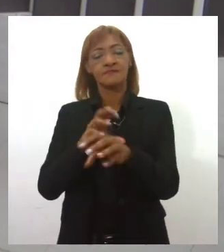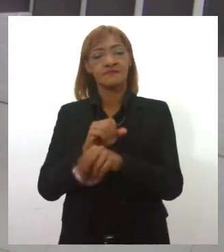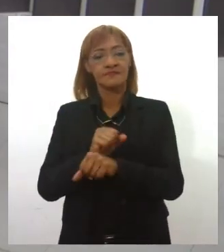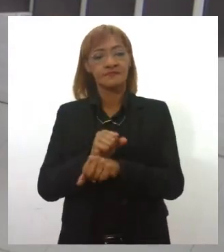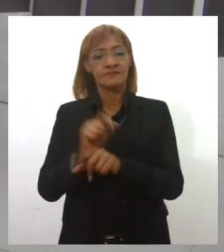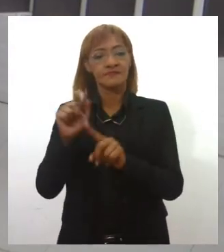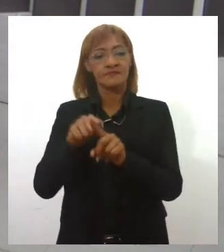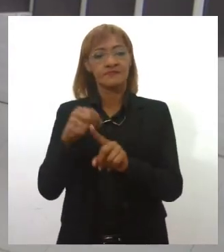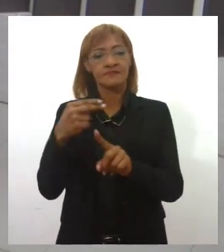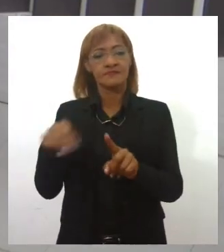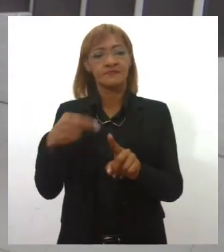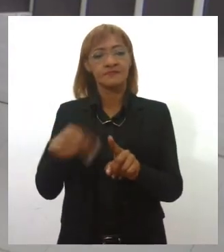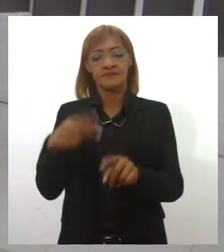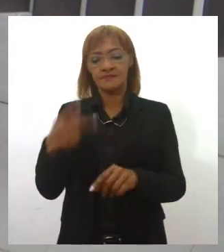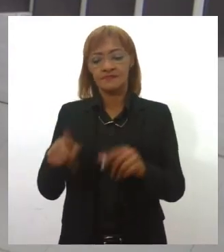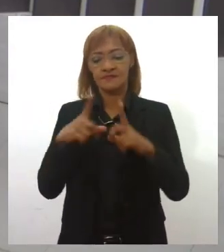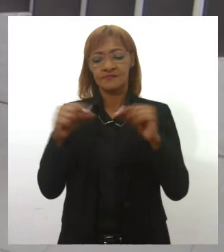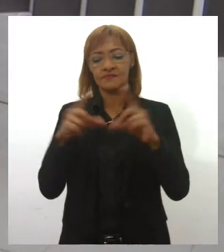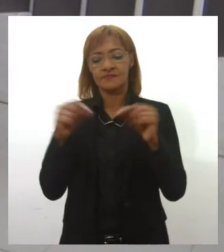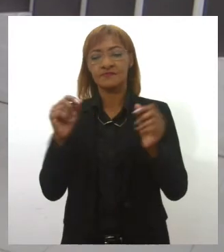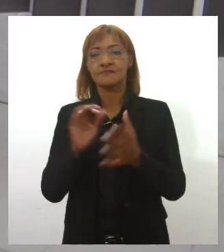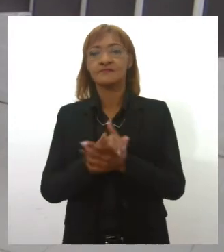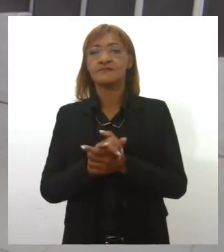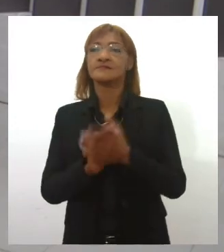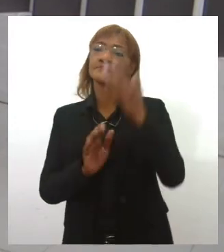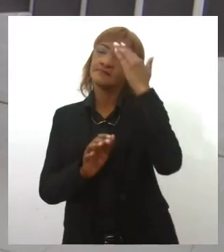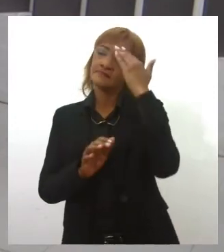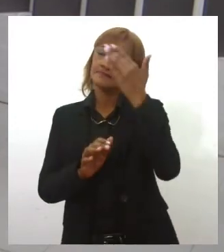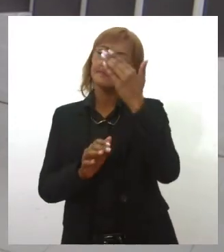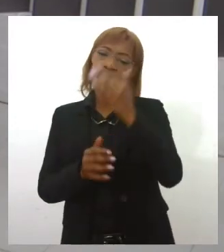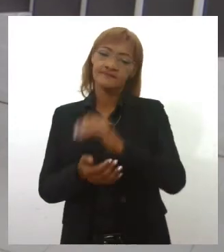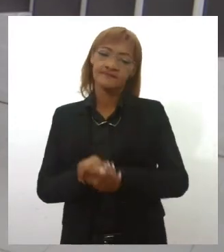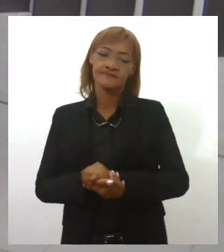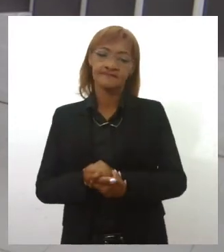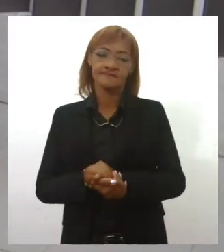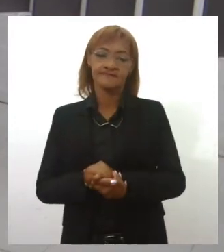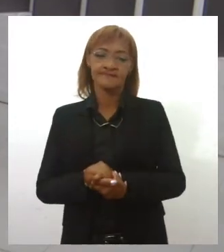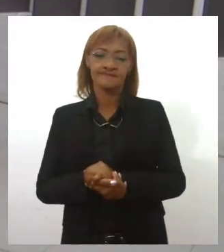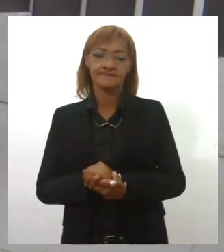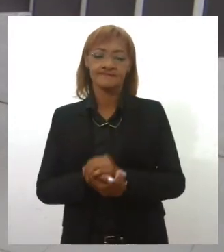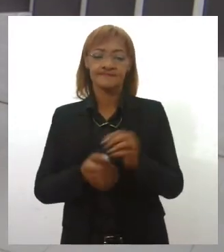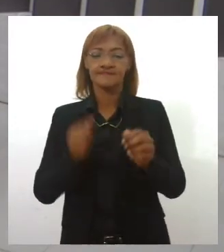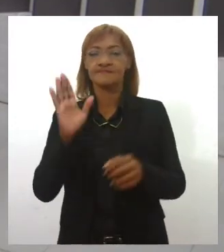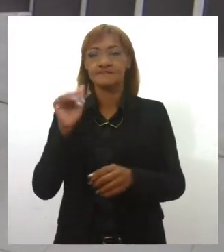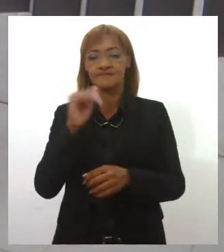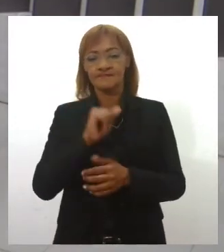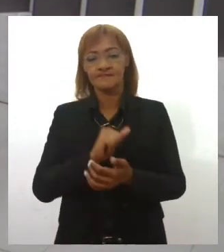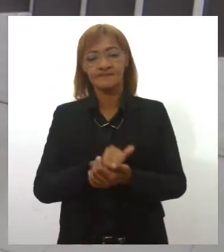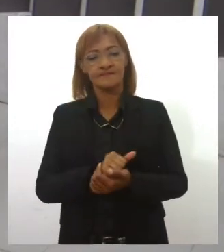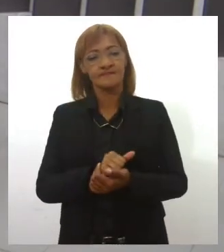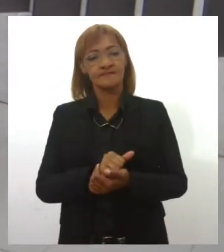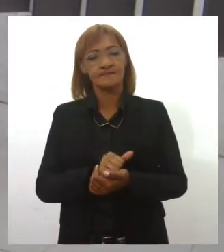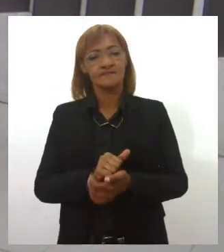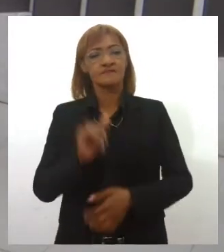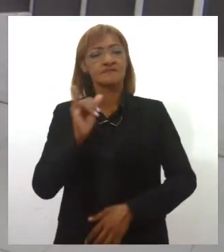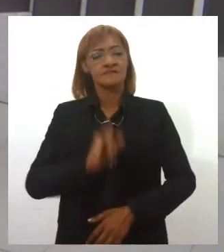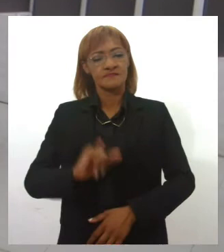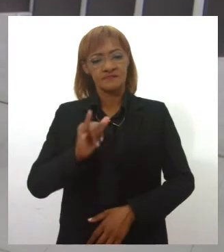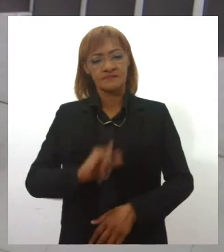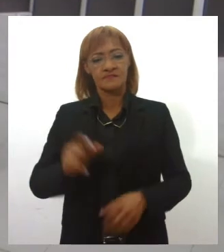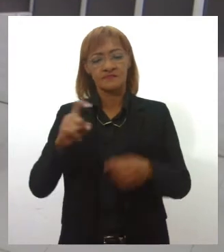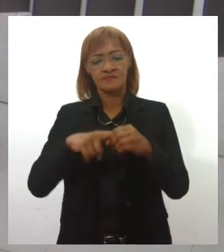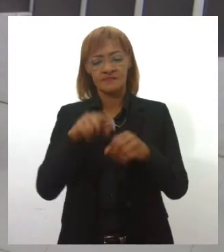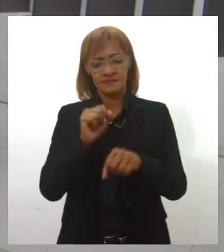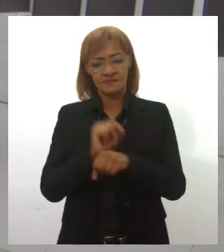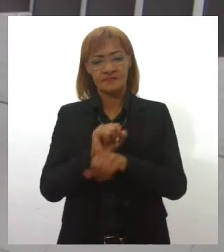em novembro aqui em Brasília. Muito obrigada, Humberto. Até a próxima. Um forte abraço. Tchau, tchau. Vamos ao intervalo e voltamos